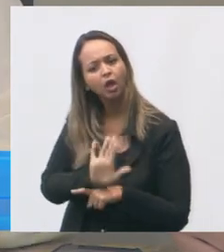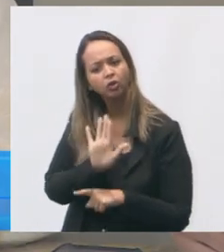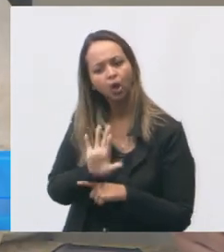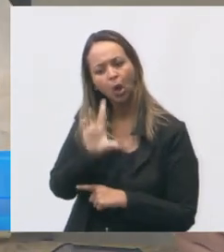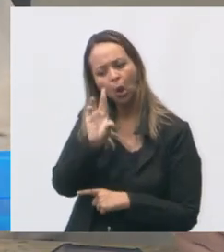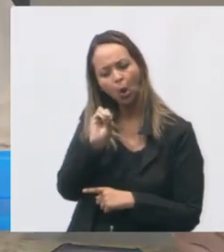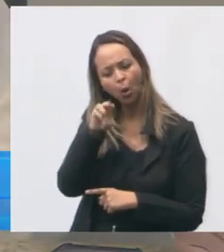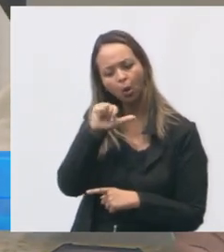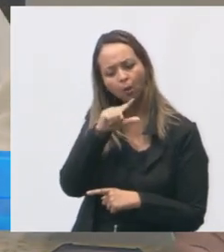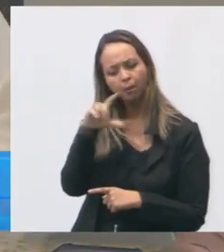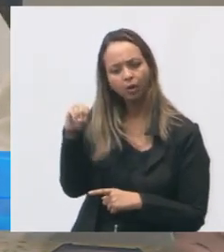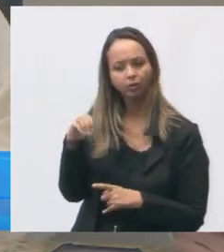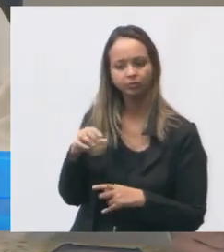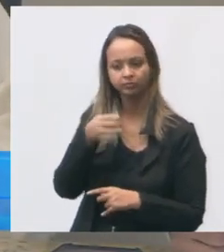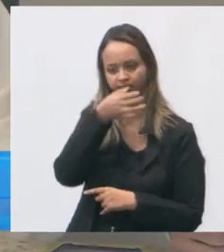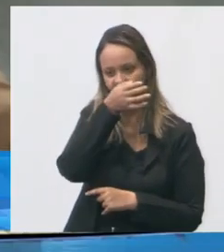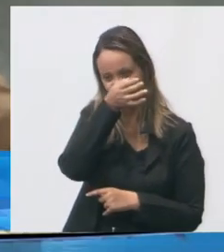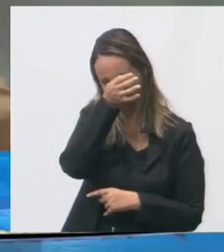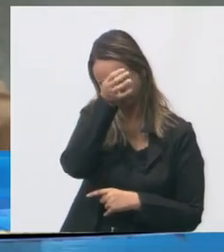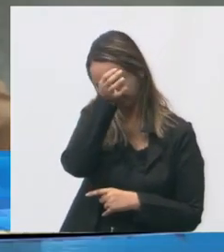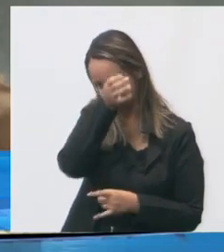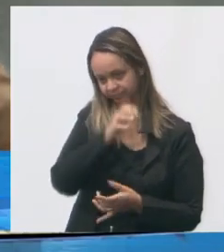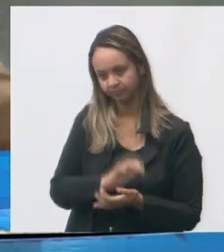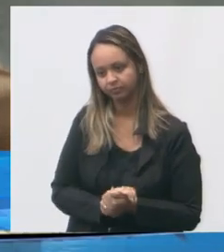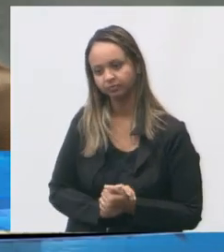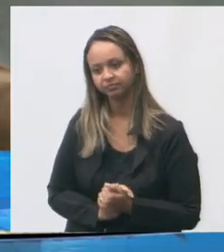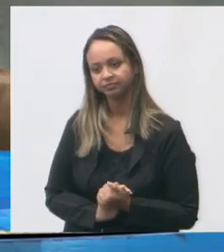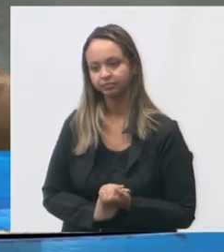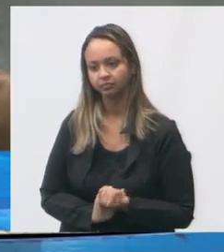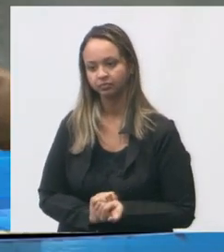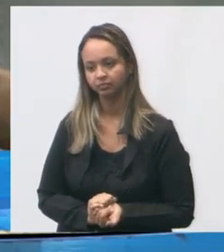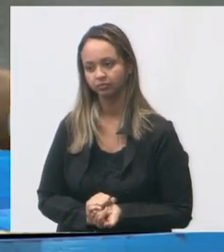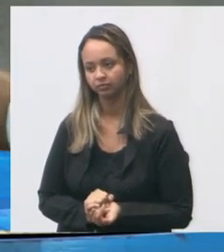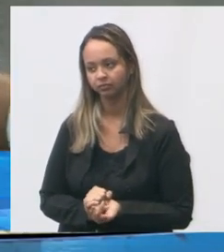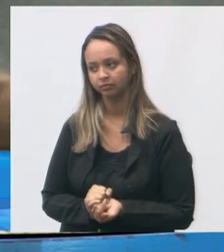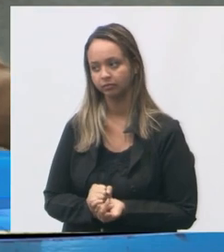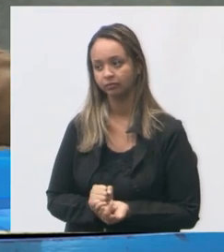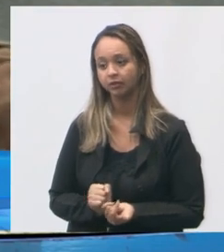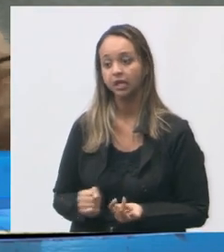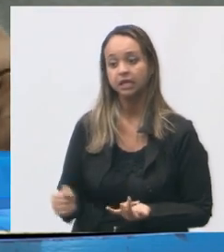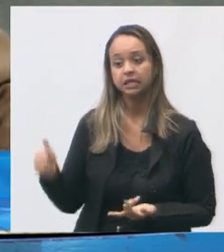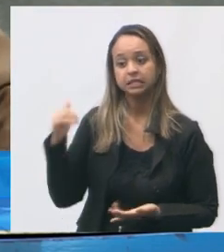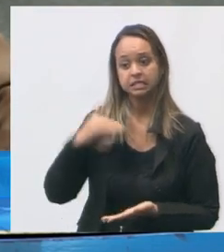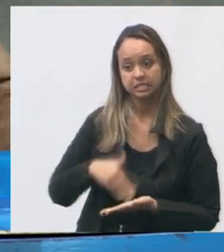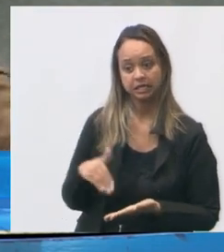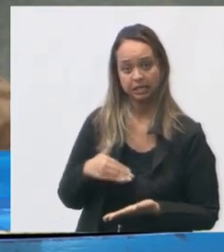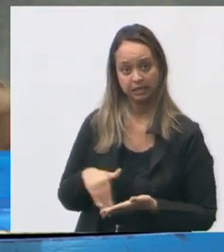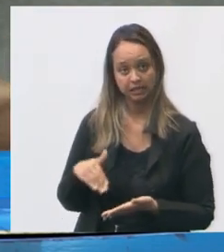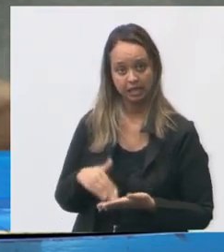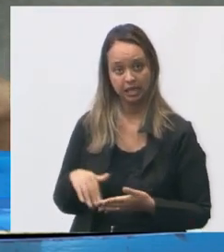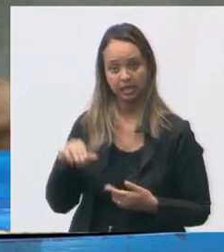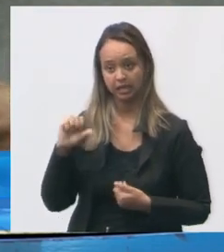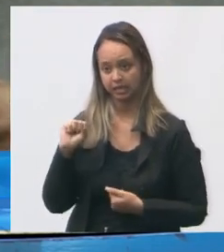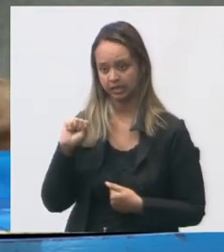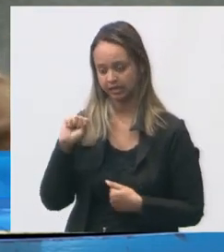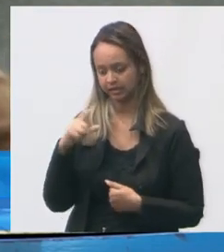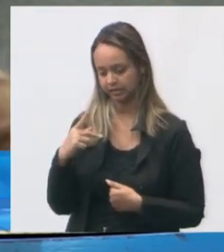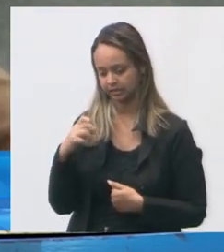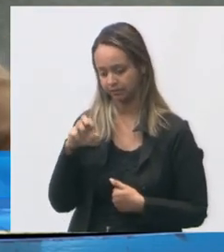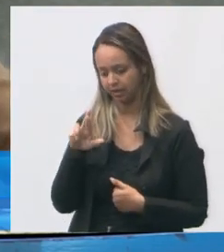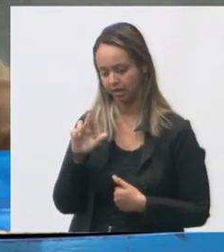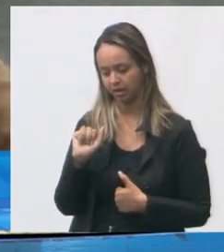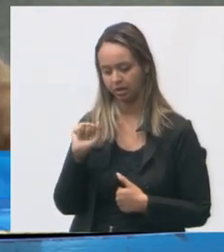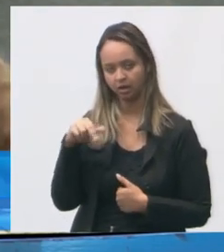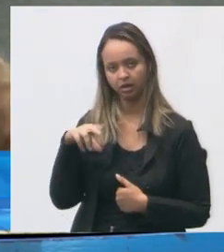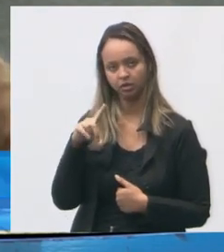Romão. Sim, a secretária, como eu estava dizendo antes, a Esperandia, ela disse que a verba está garantida,